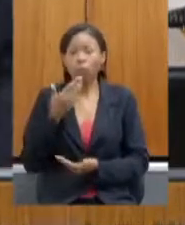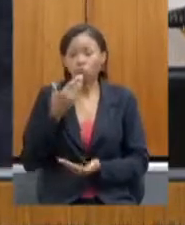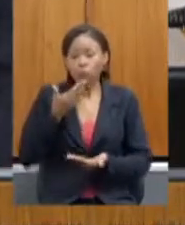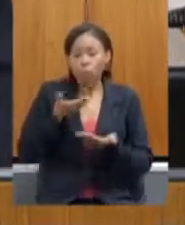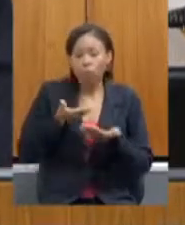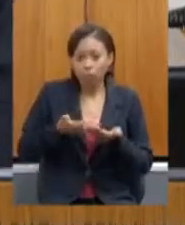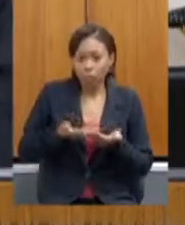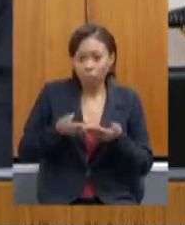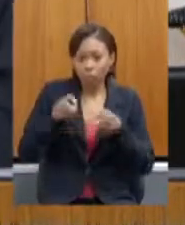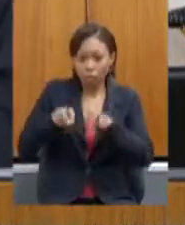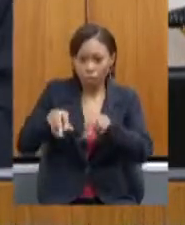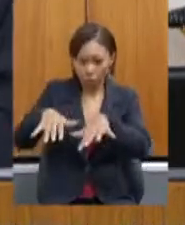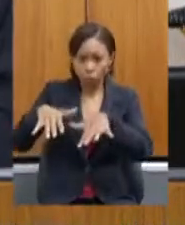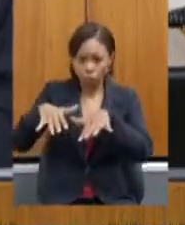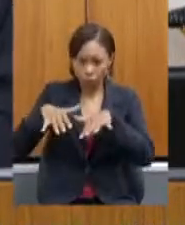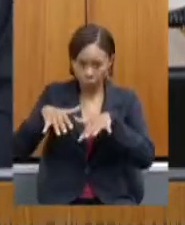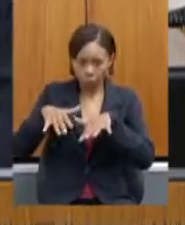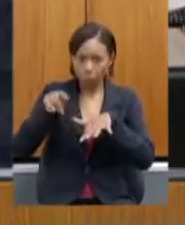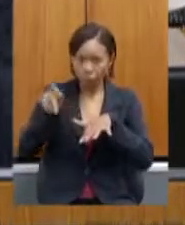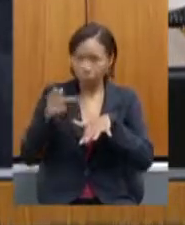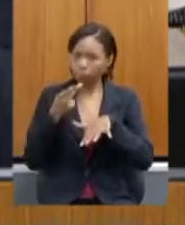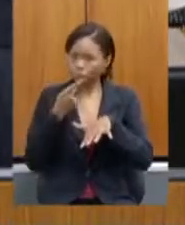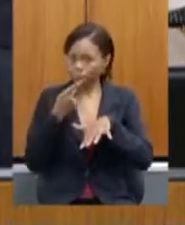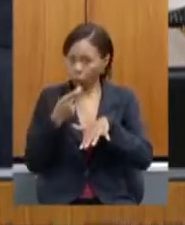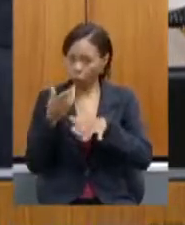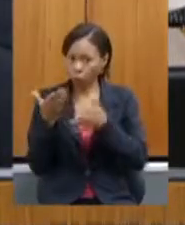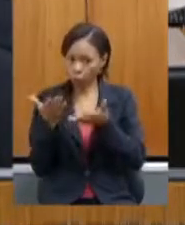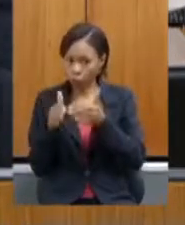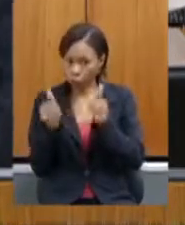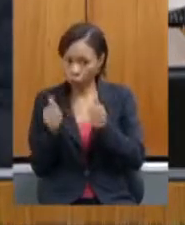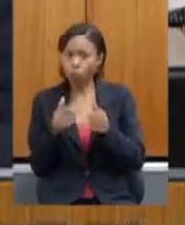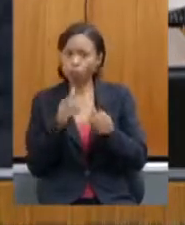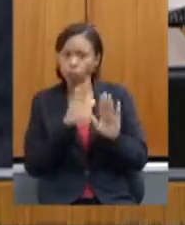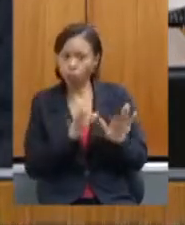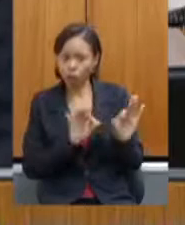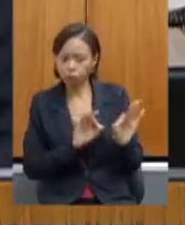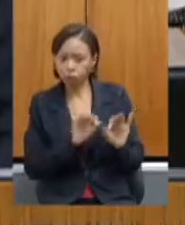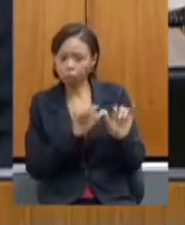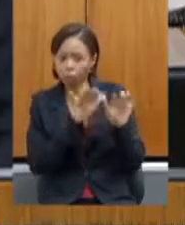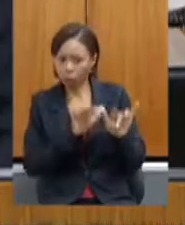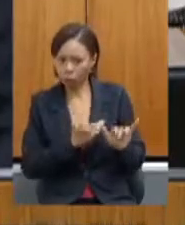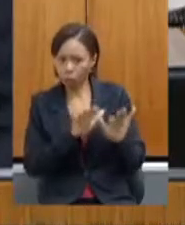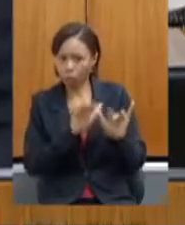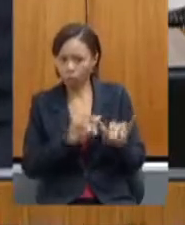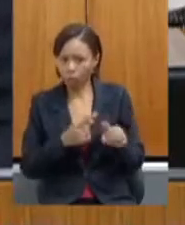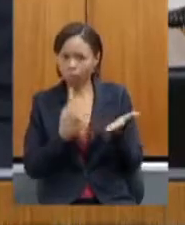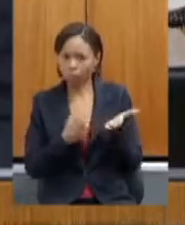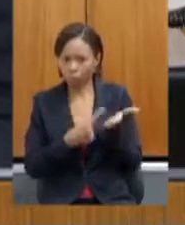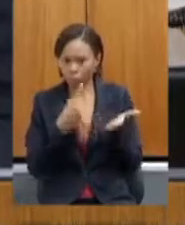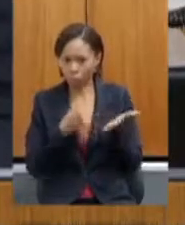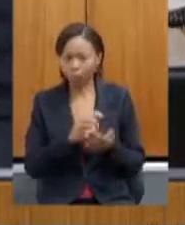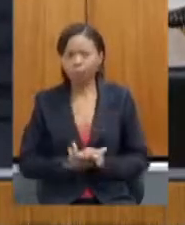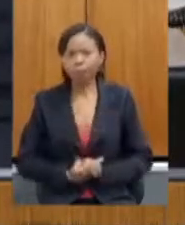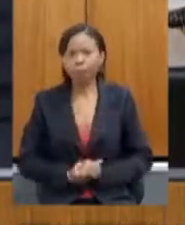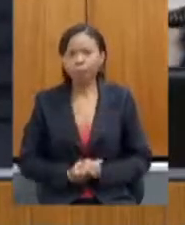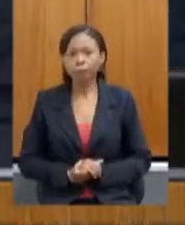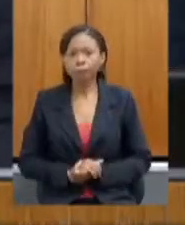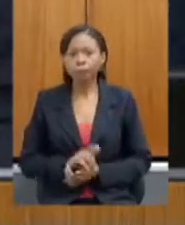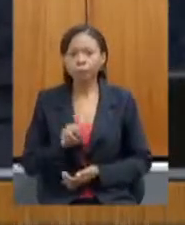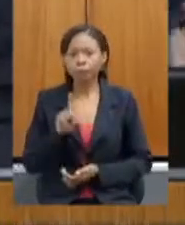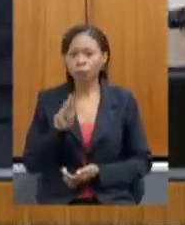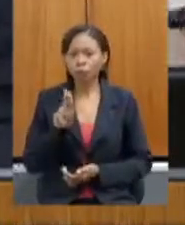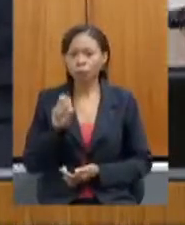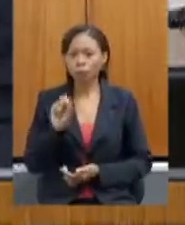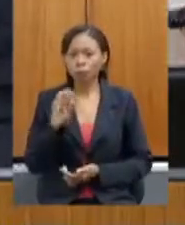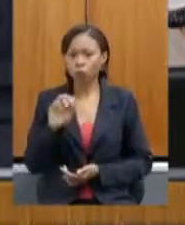solicitado já está sendo aqui confeccionado pela consultoria muito obrigado com a palavra deputado Gustavo Santana